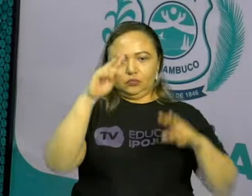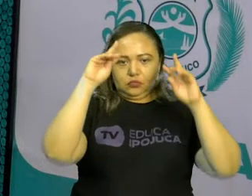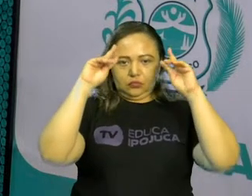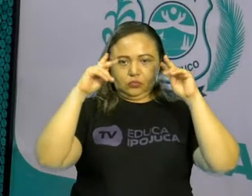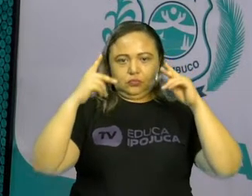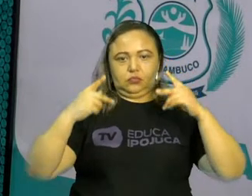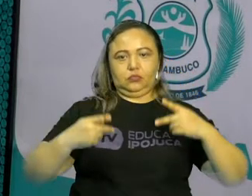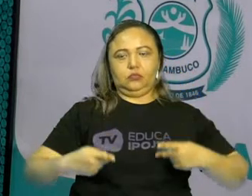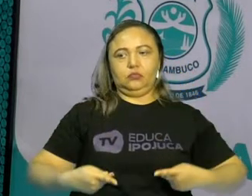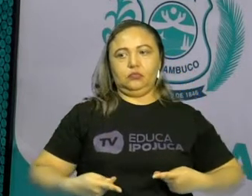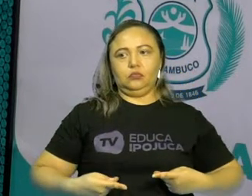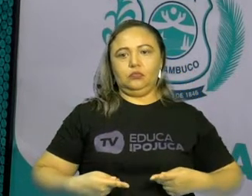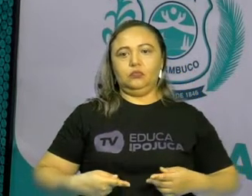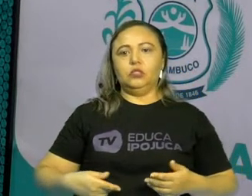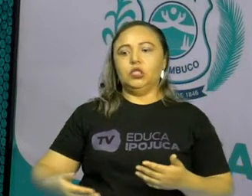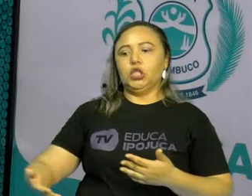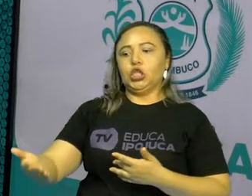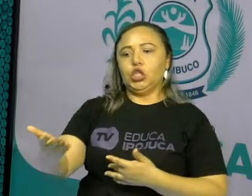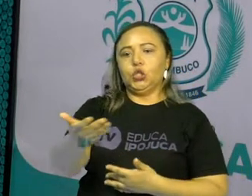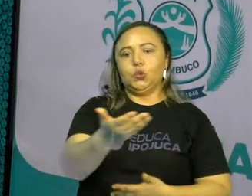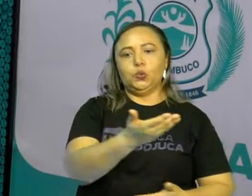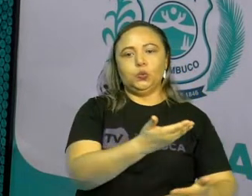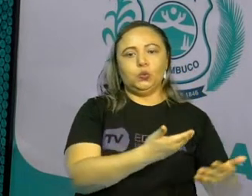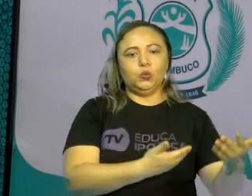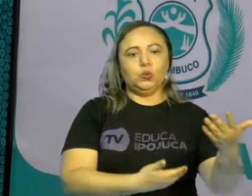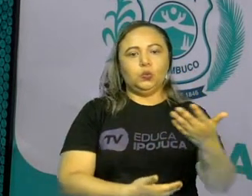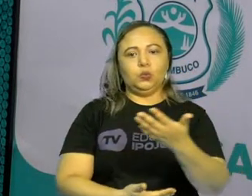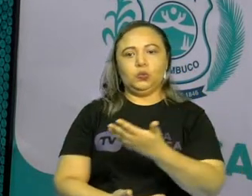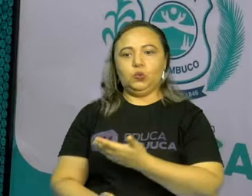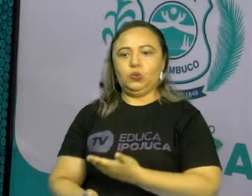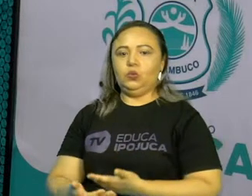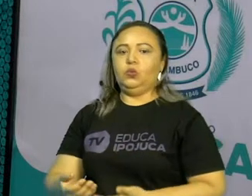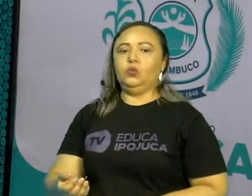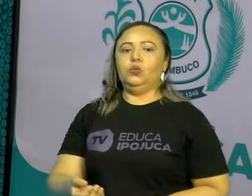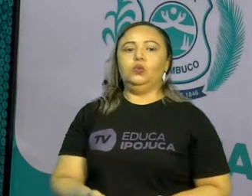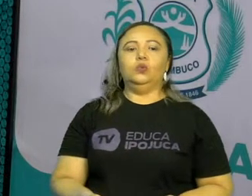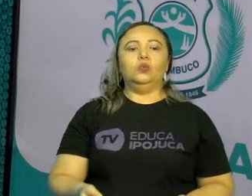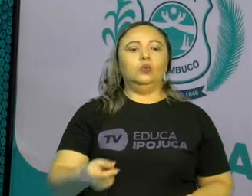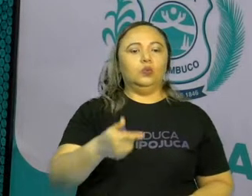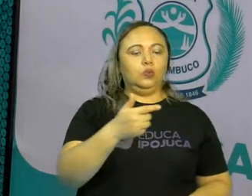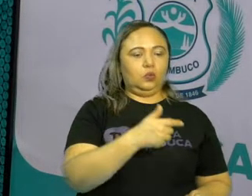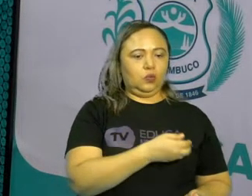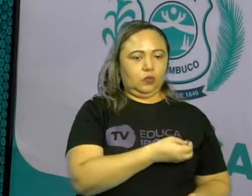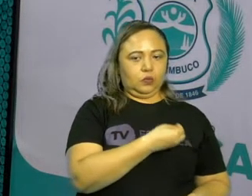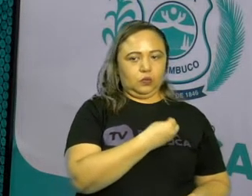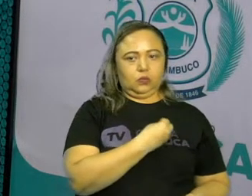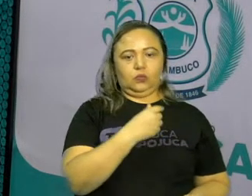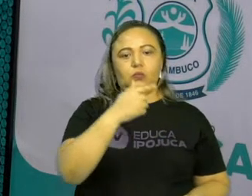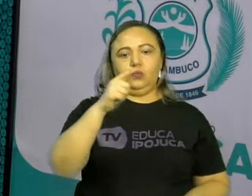humano está trocando, está convivendo com o outro.